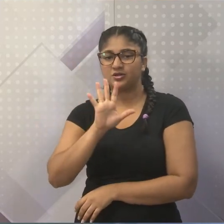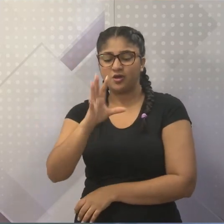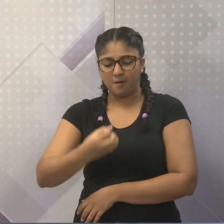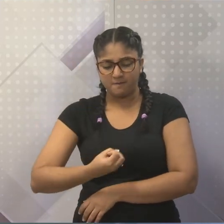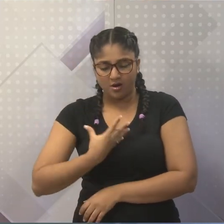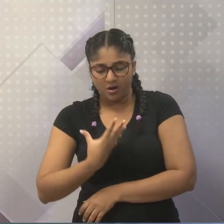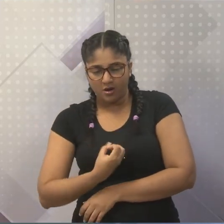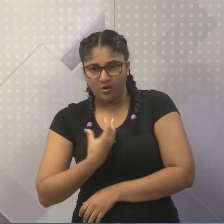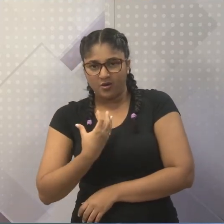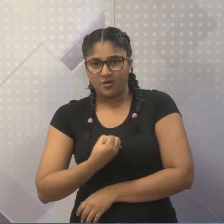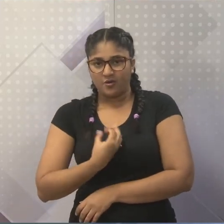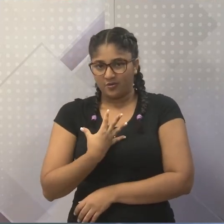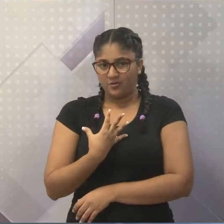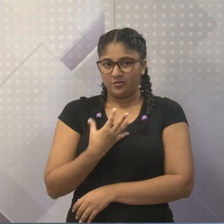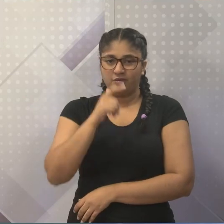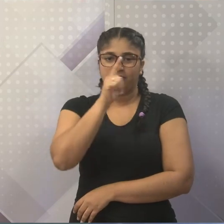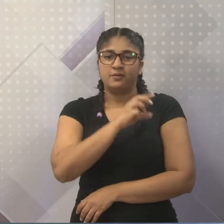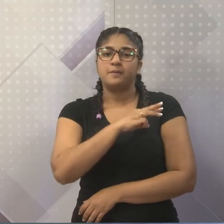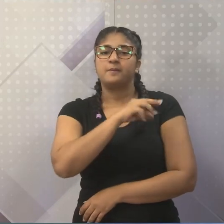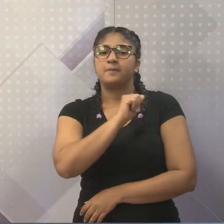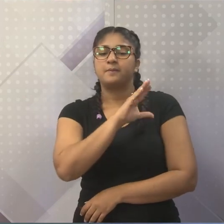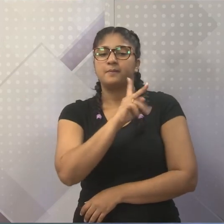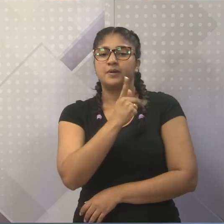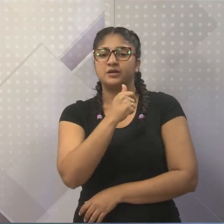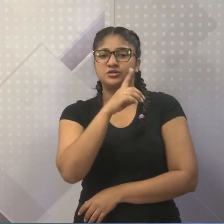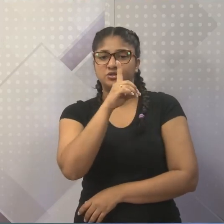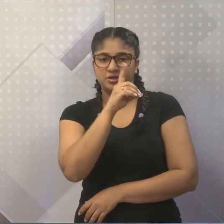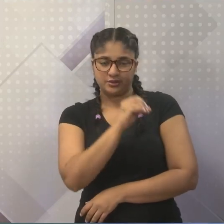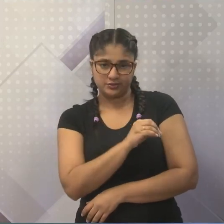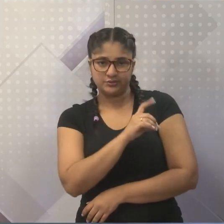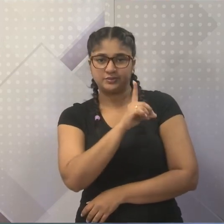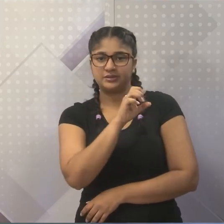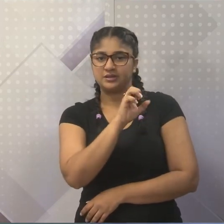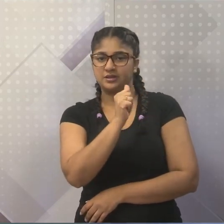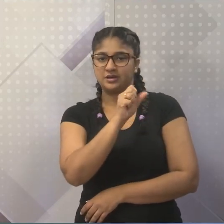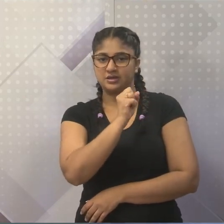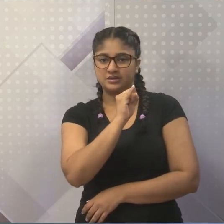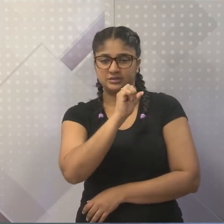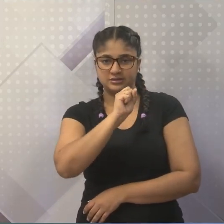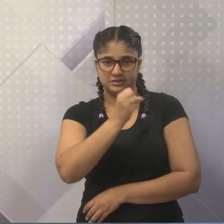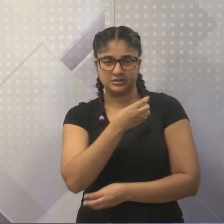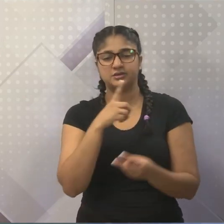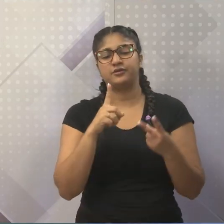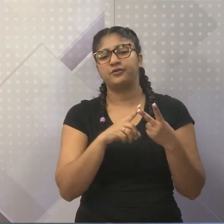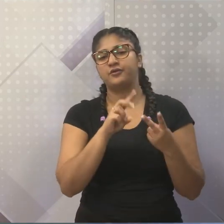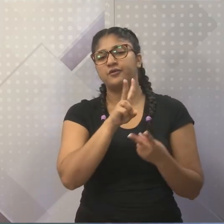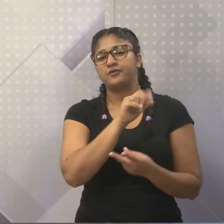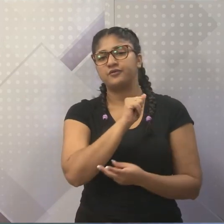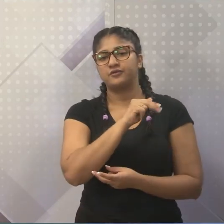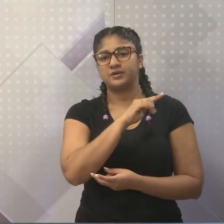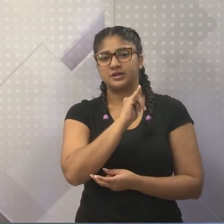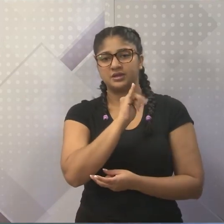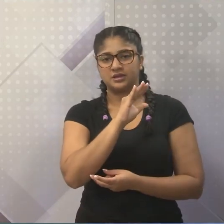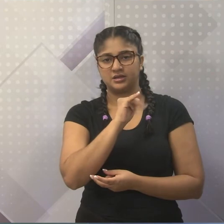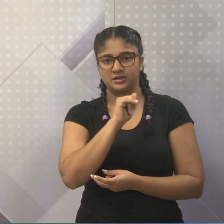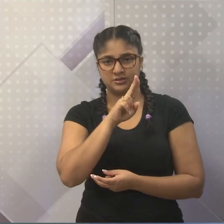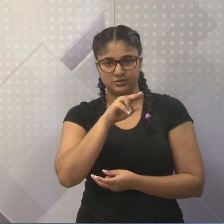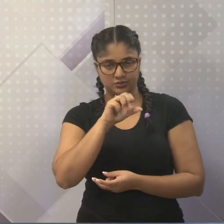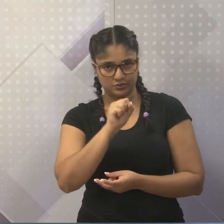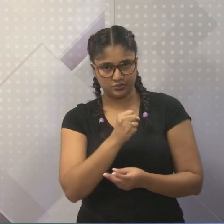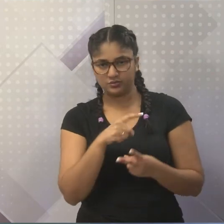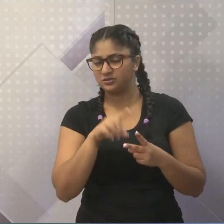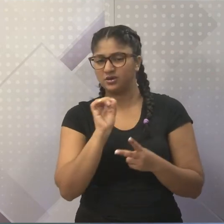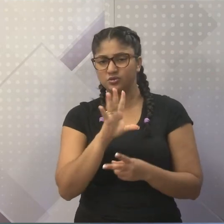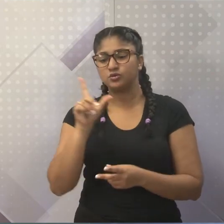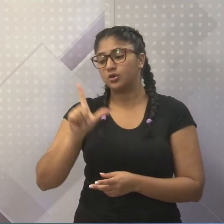poesia. Machado e Assis. Machado e Assis, Vinícius de Moraes. Não. Não. literatura é tudo aquilo que é produzido